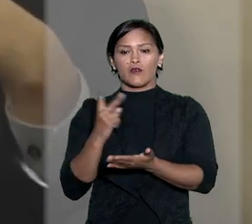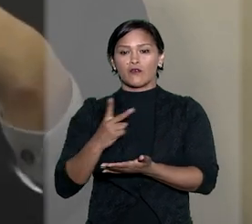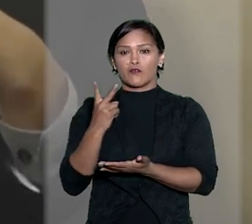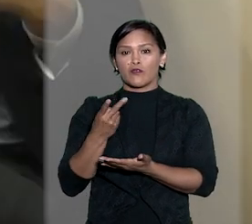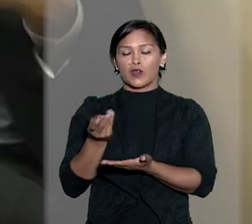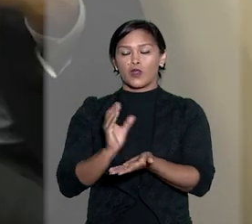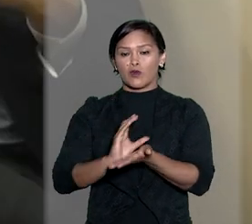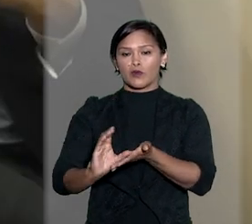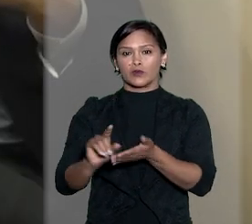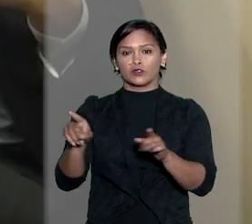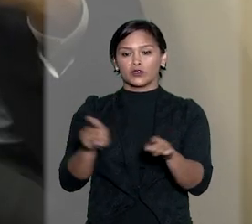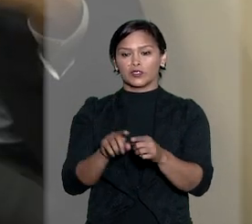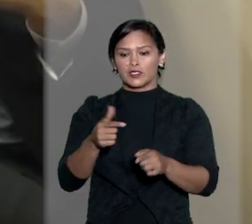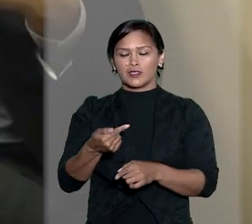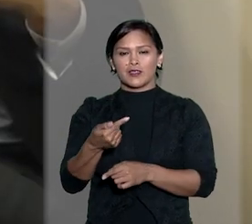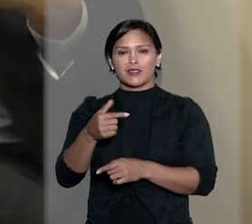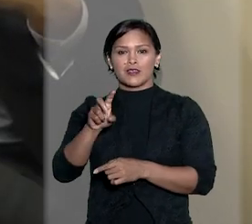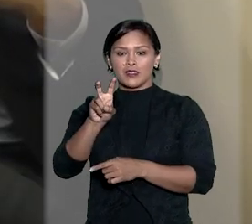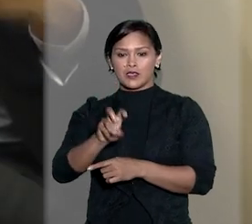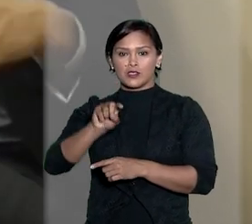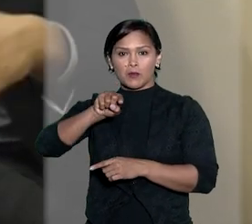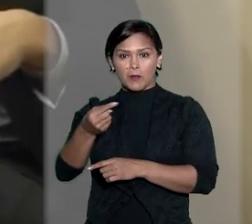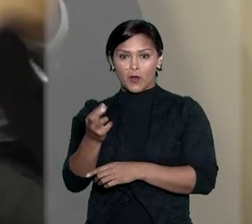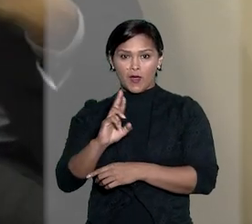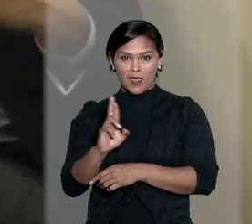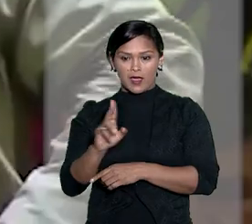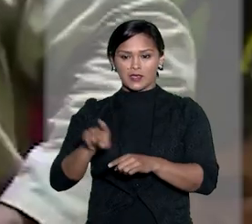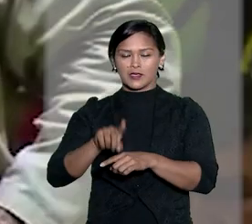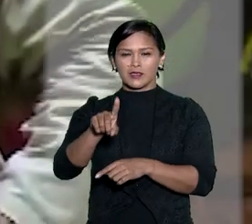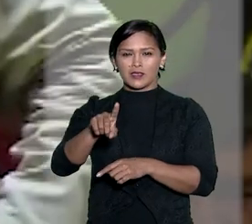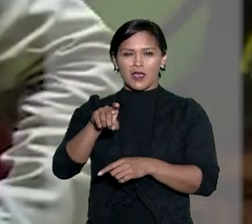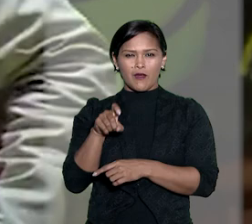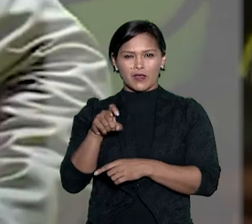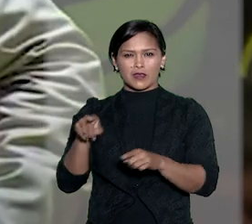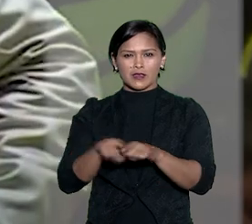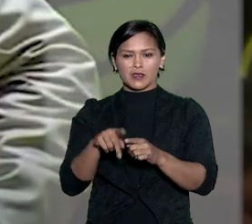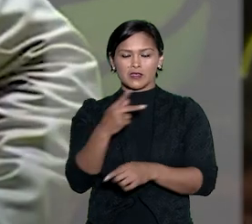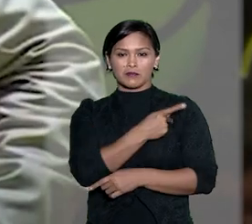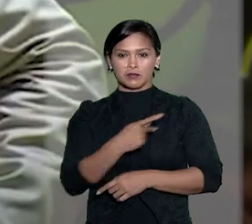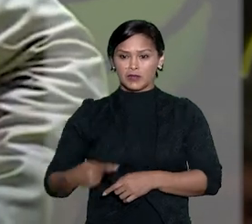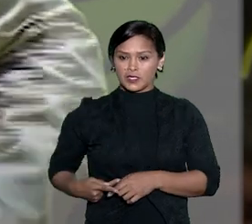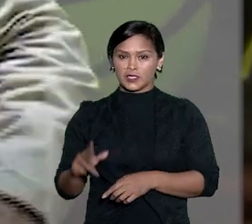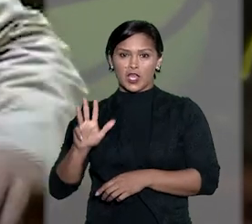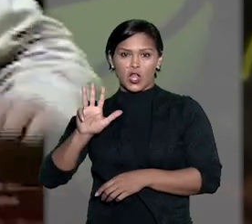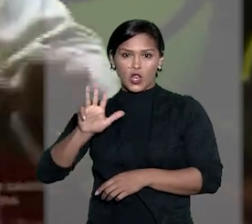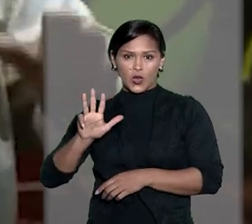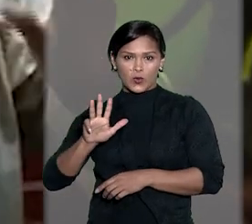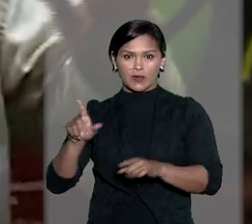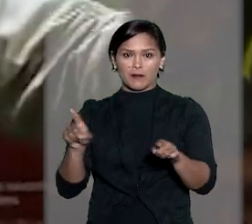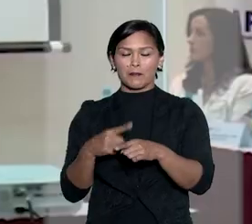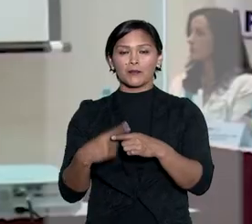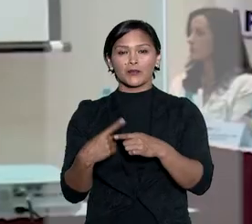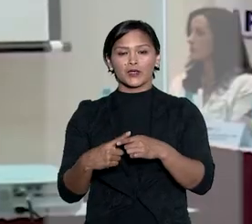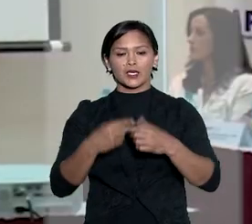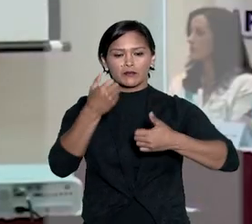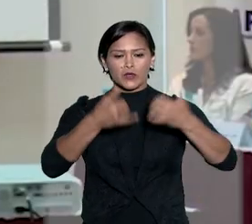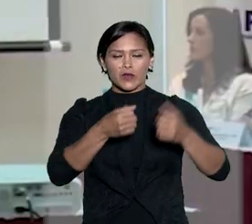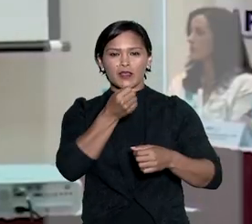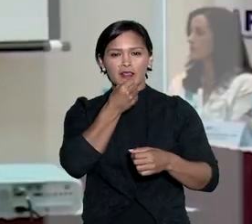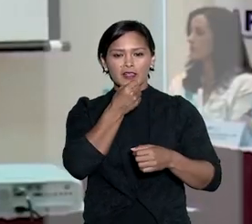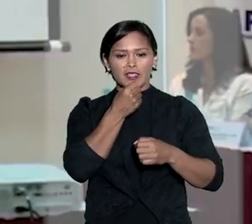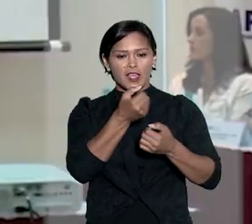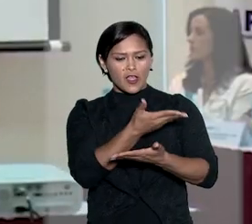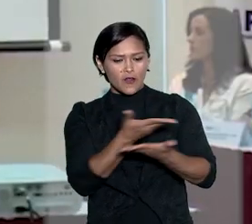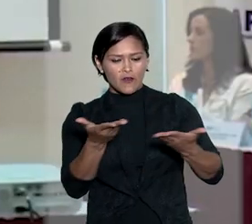indenização por danos morais de R 75 mil ao ex-presidente Luiz Inácio Lula da Silva, devido à